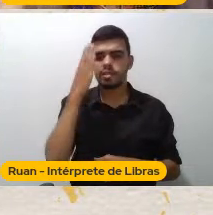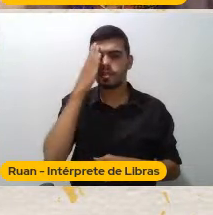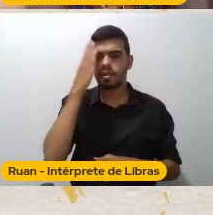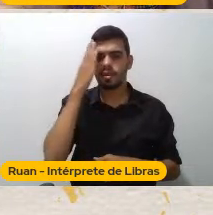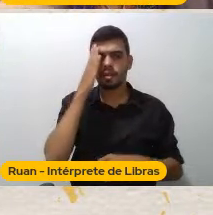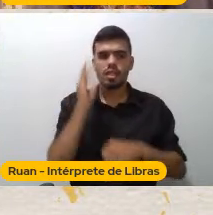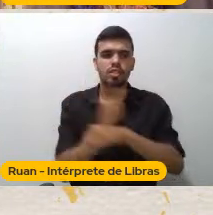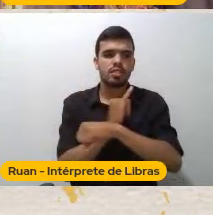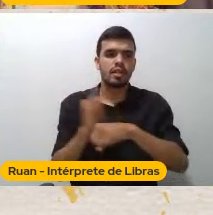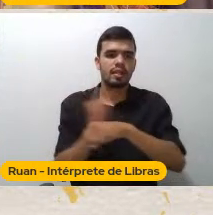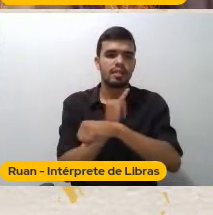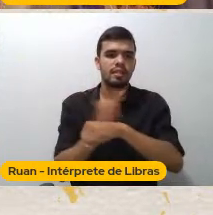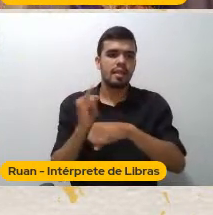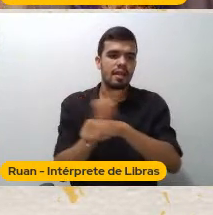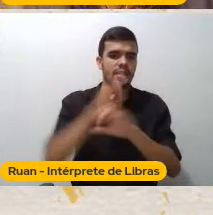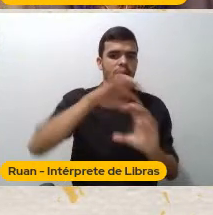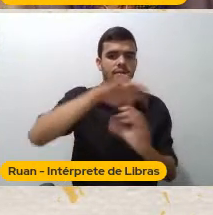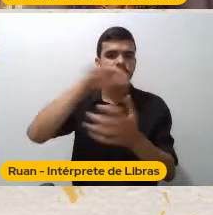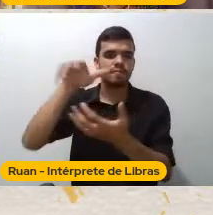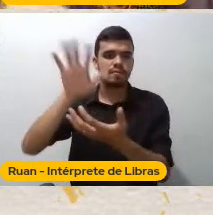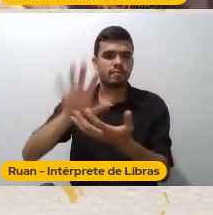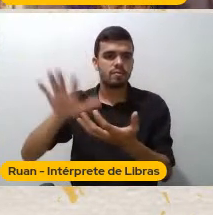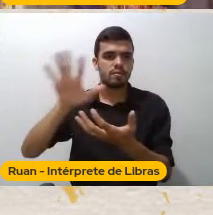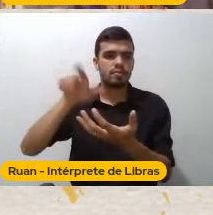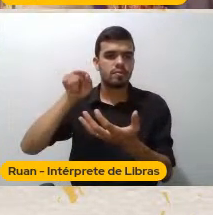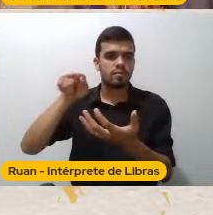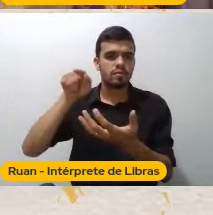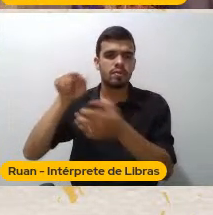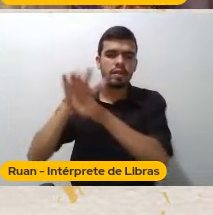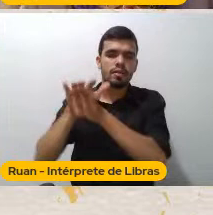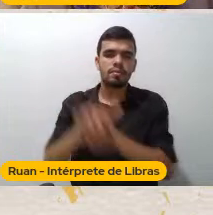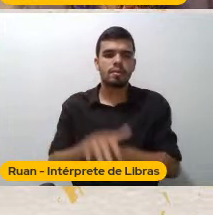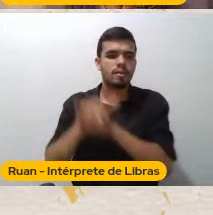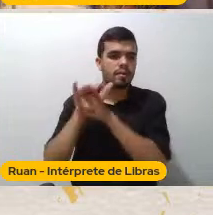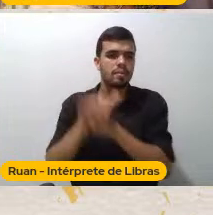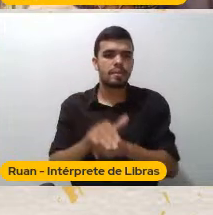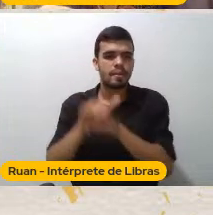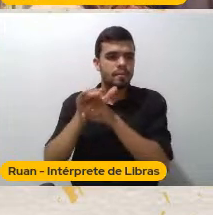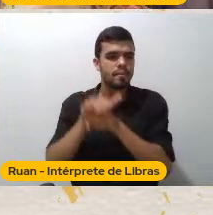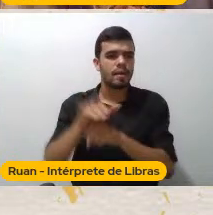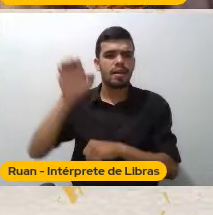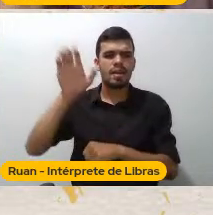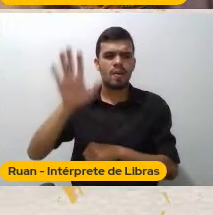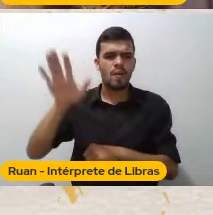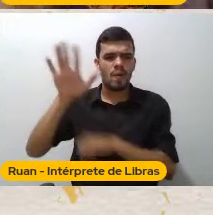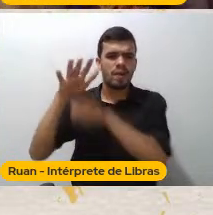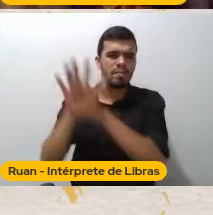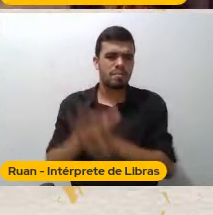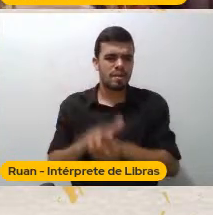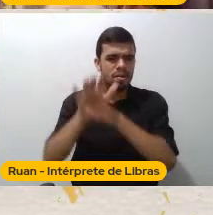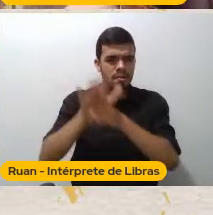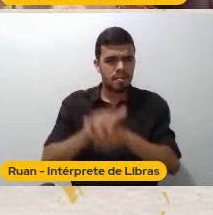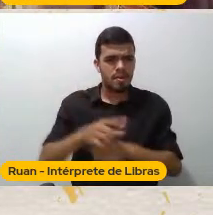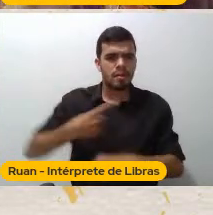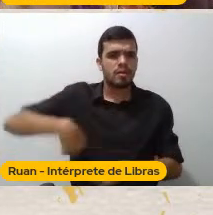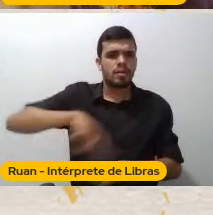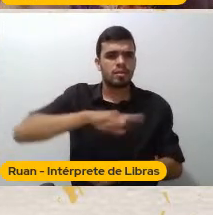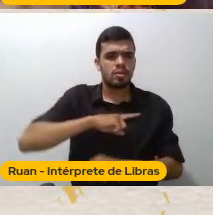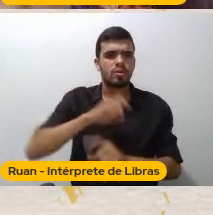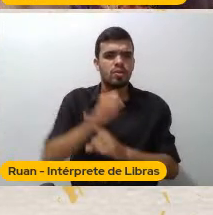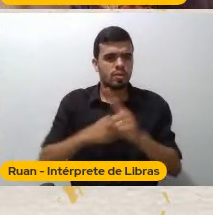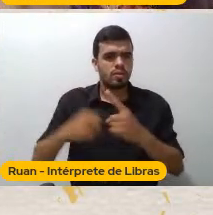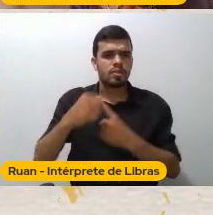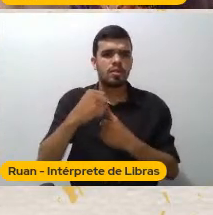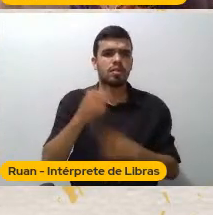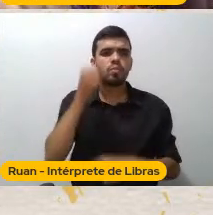orientalizantes Que nos colocaram à margem Que nos colocaram na lama Que estupraram Nossas